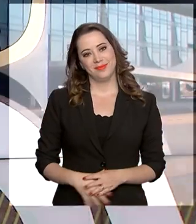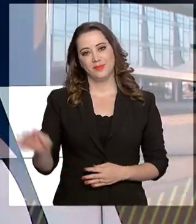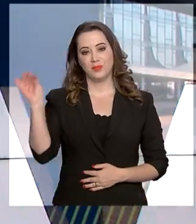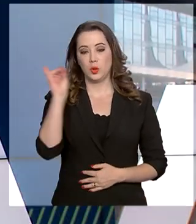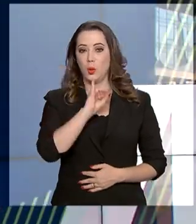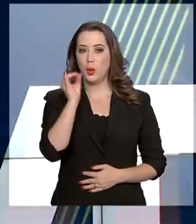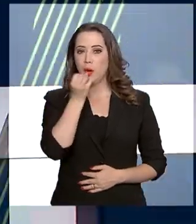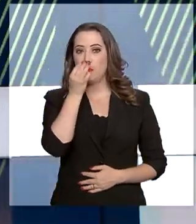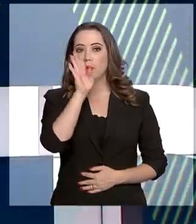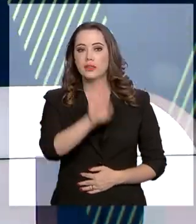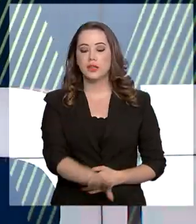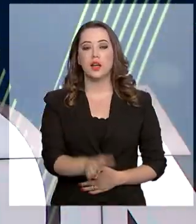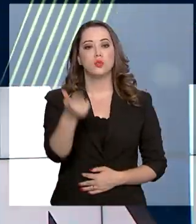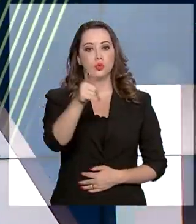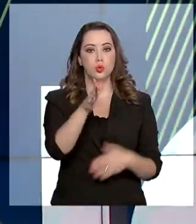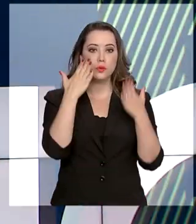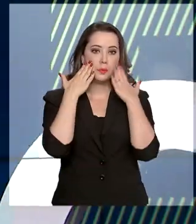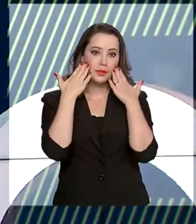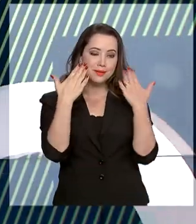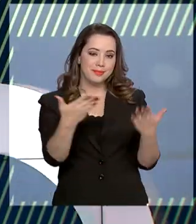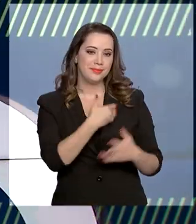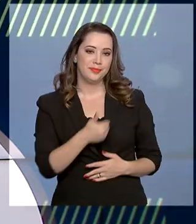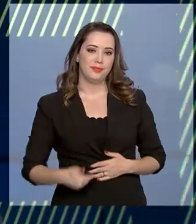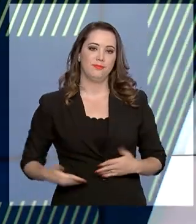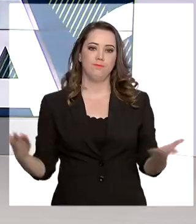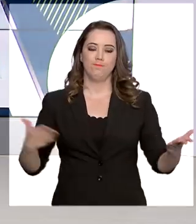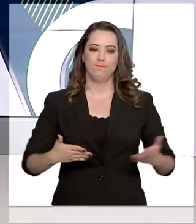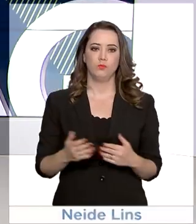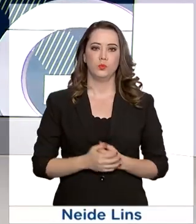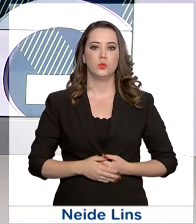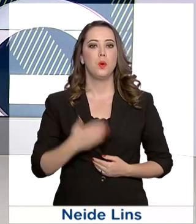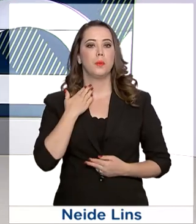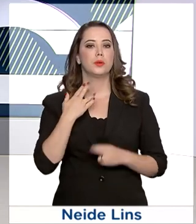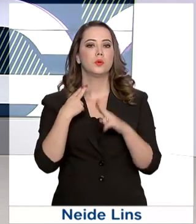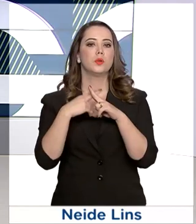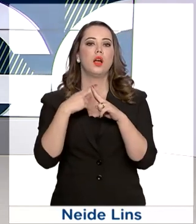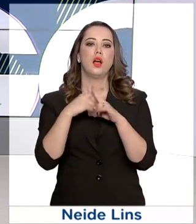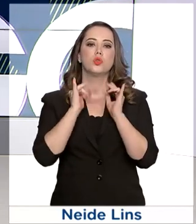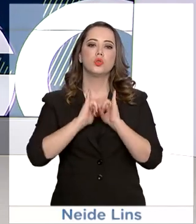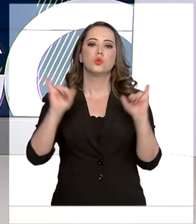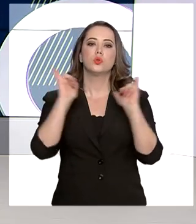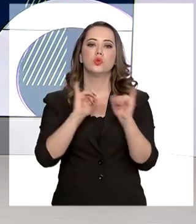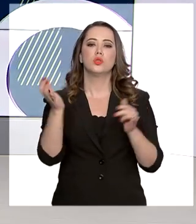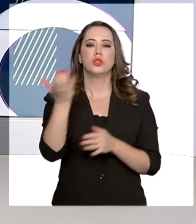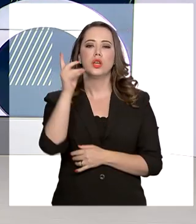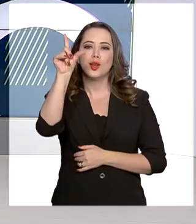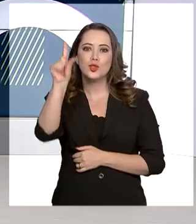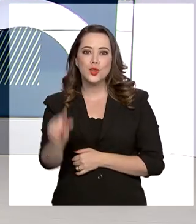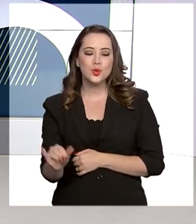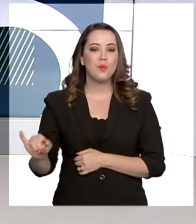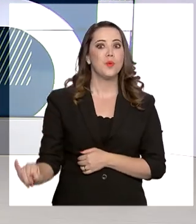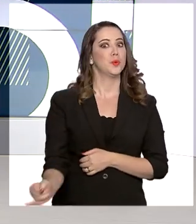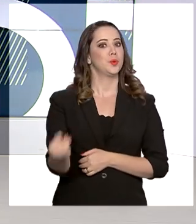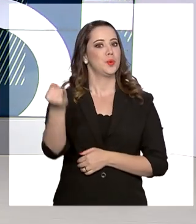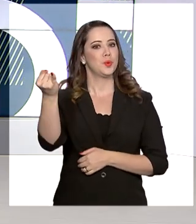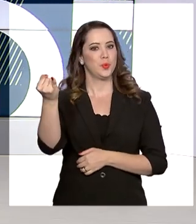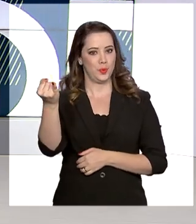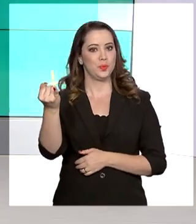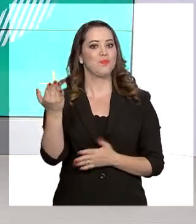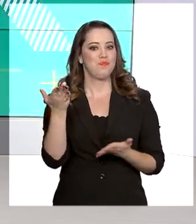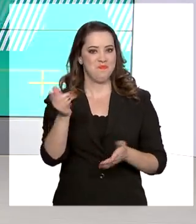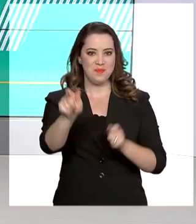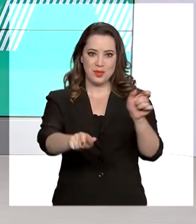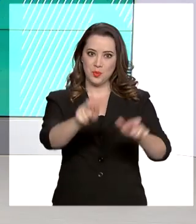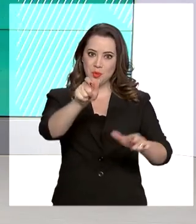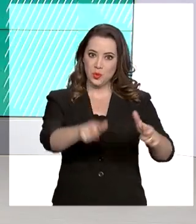Olá, boa tarde. Já estamos de volta com o governo agora. A Caixa Econômica Federal anunciou hoje que pretende baixar ainda mais